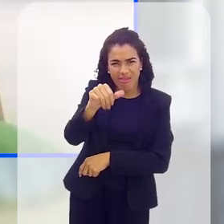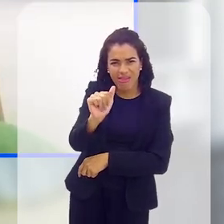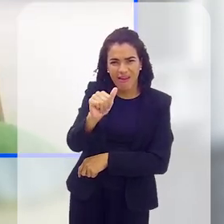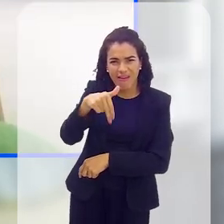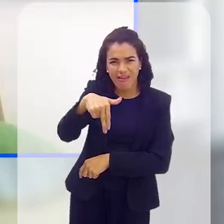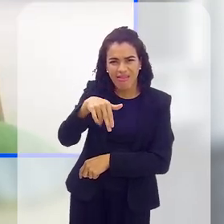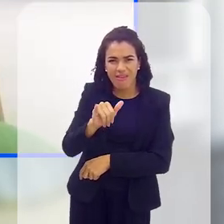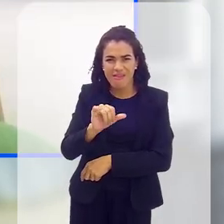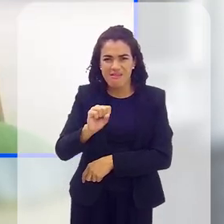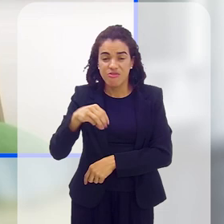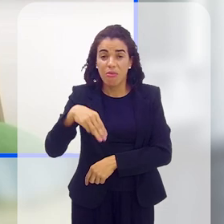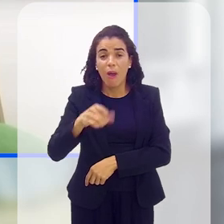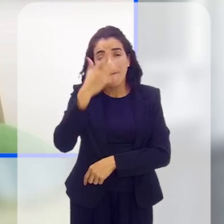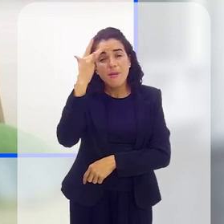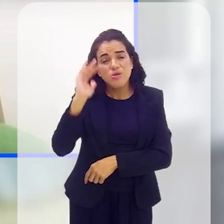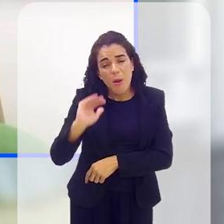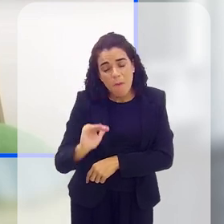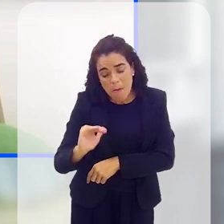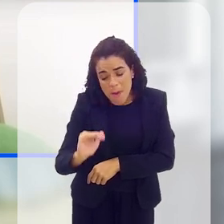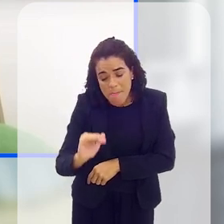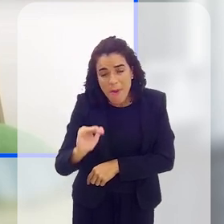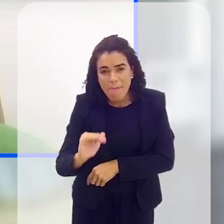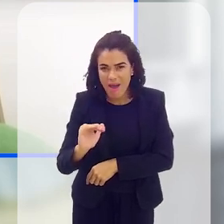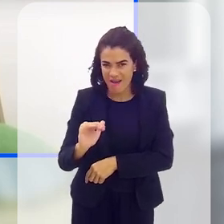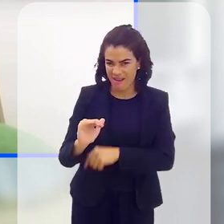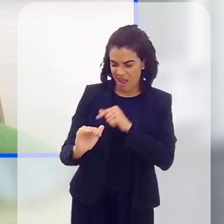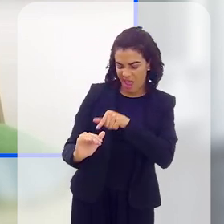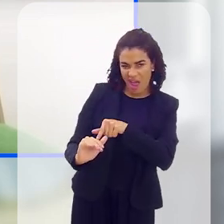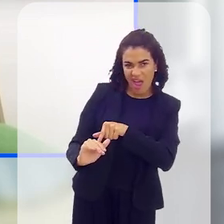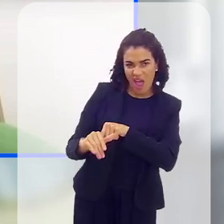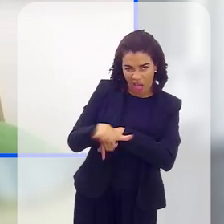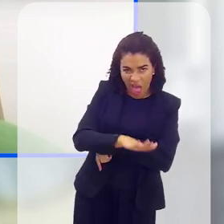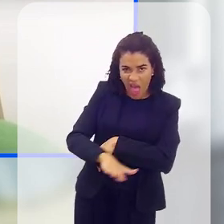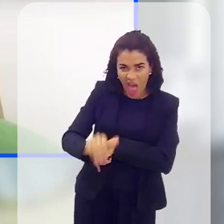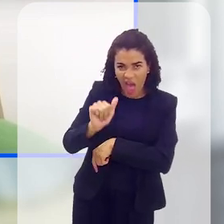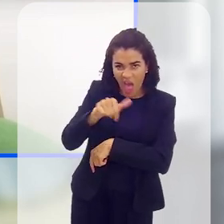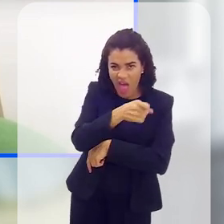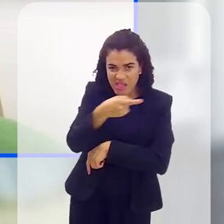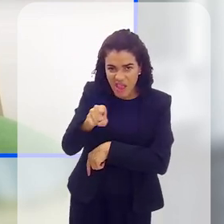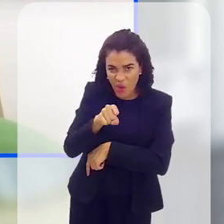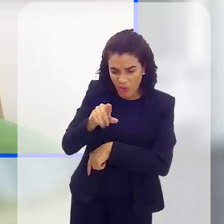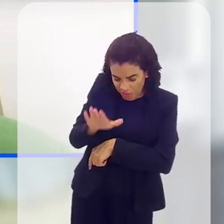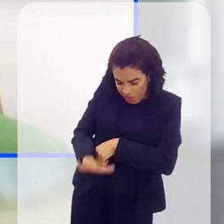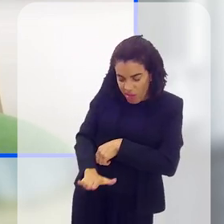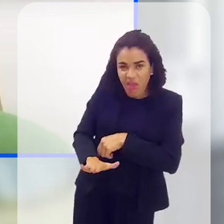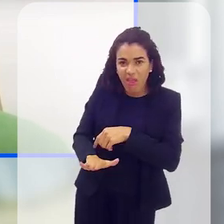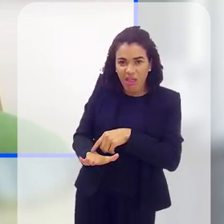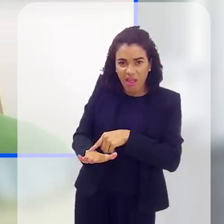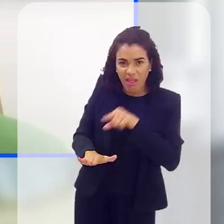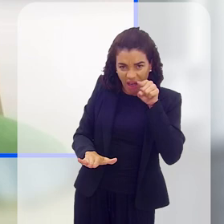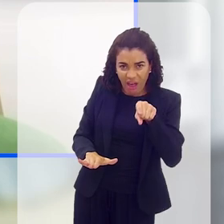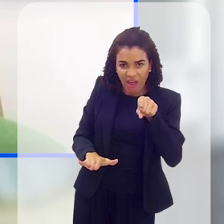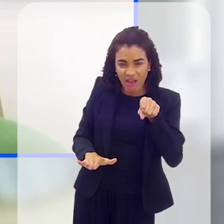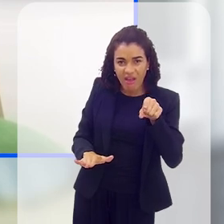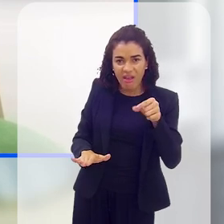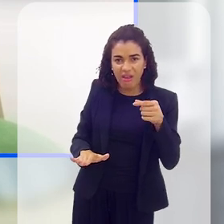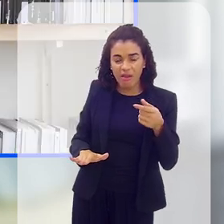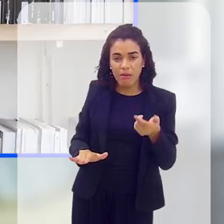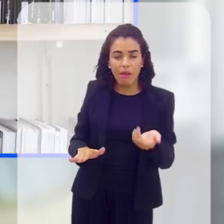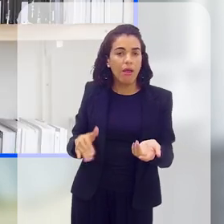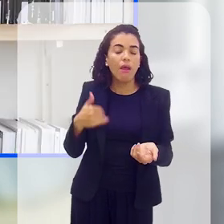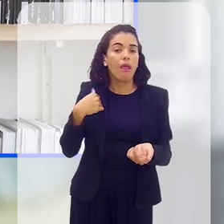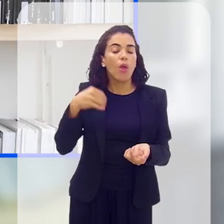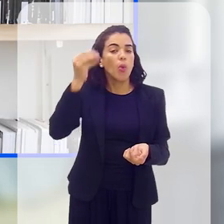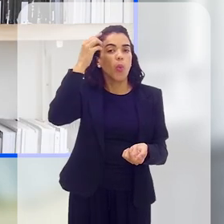hora ele falou assim, ah, são as pessoas baixinhas. Eu falei assim, ah, não? Aí eu fiquei assim, sem conhecer. Porque a